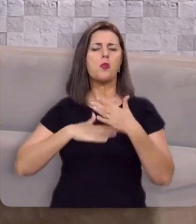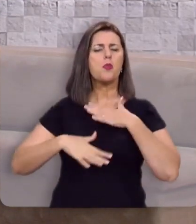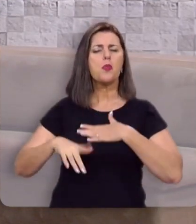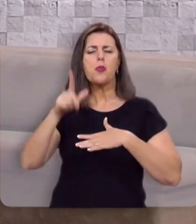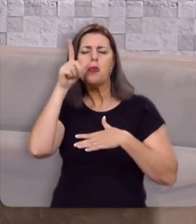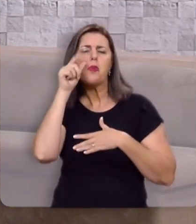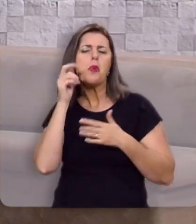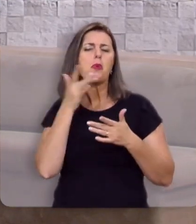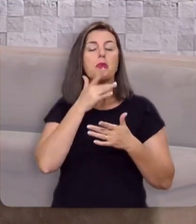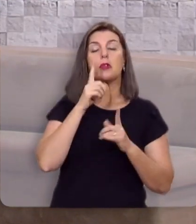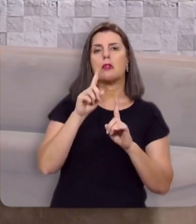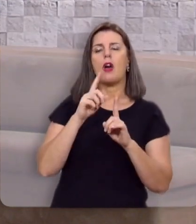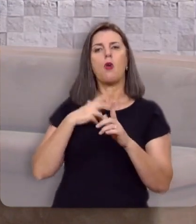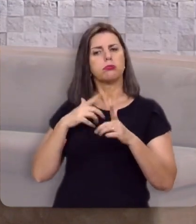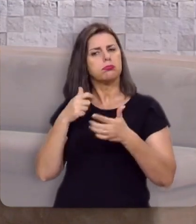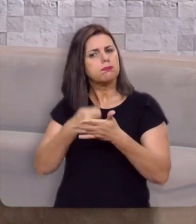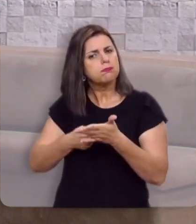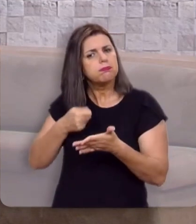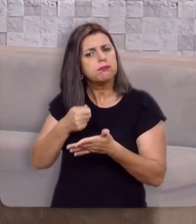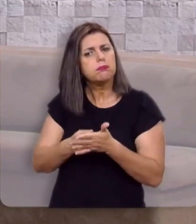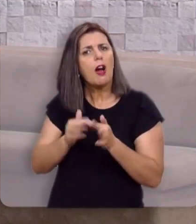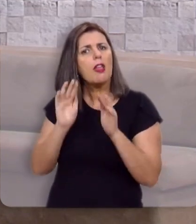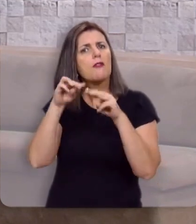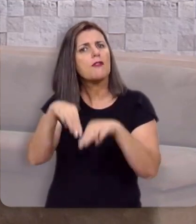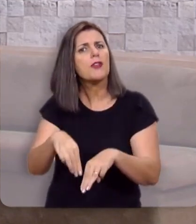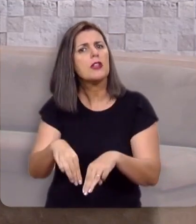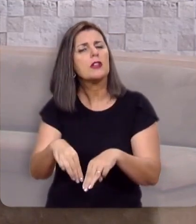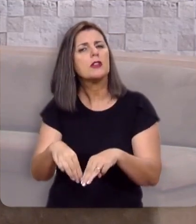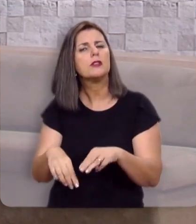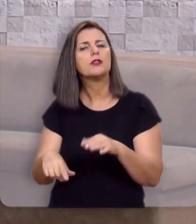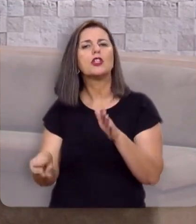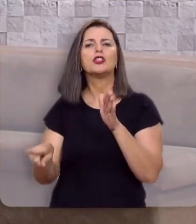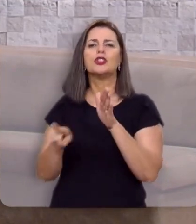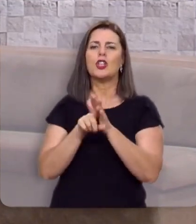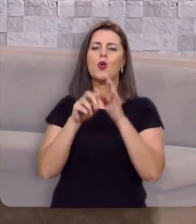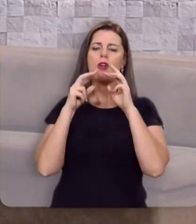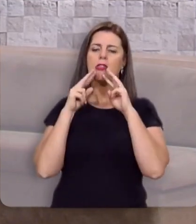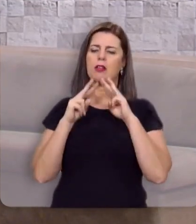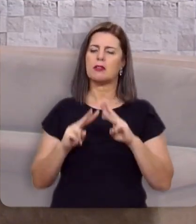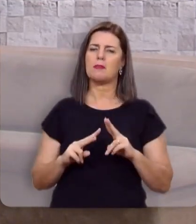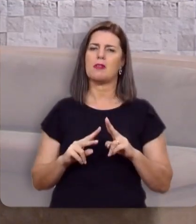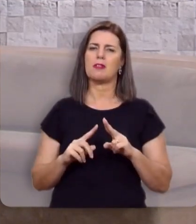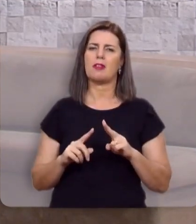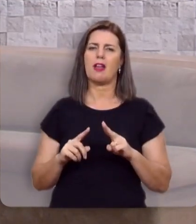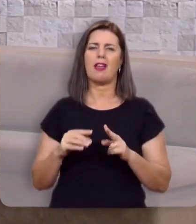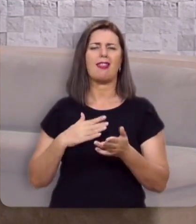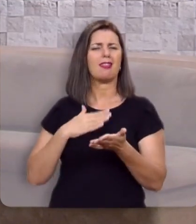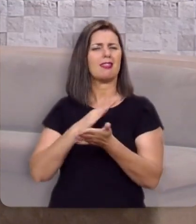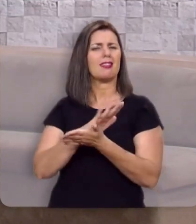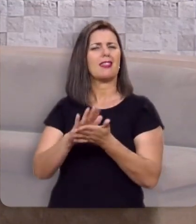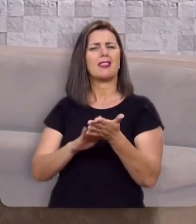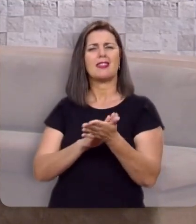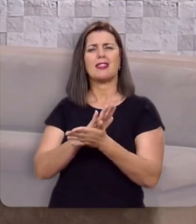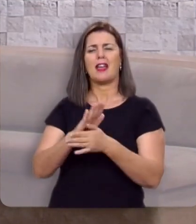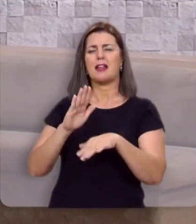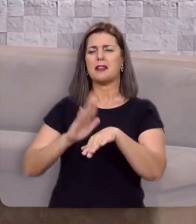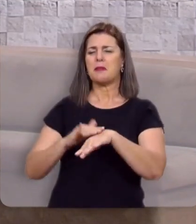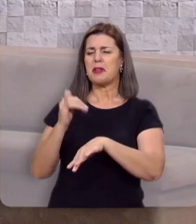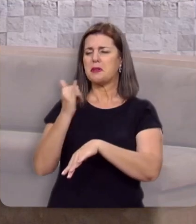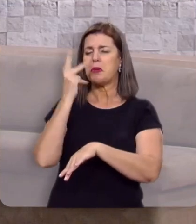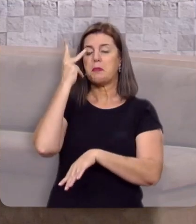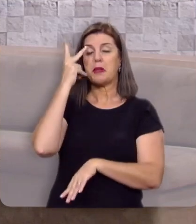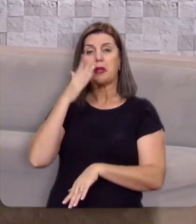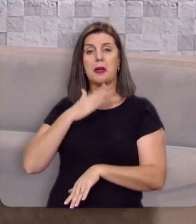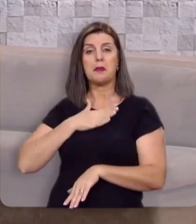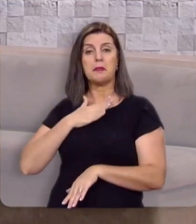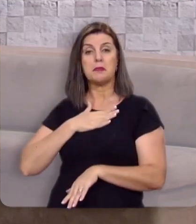Foi luta do começo ao fim. Mas ele chegou a testemunhar assim, em nada considero a vida preciosa para mim